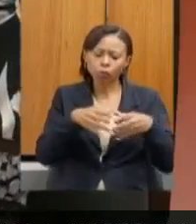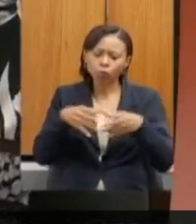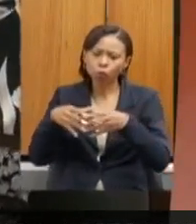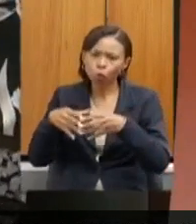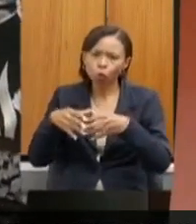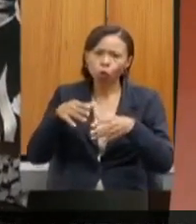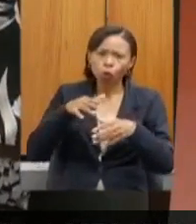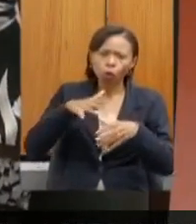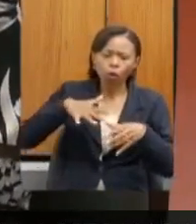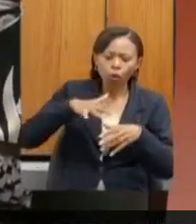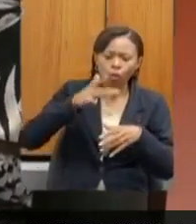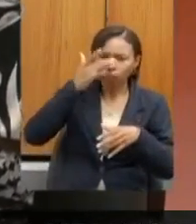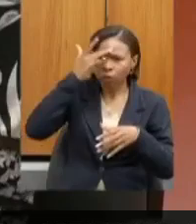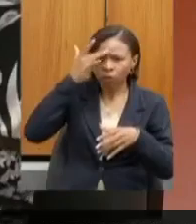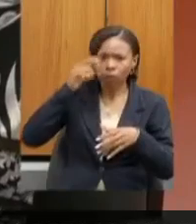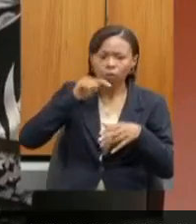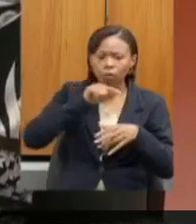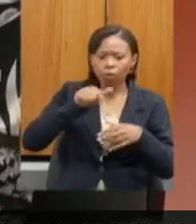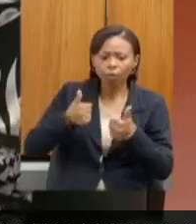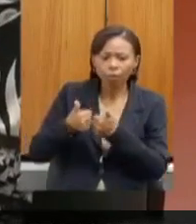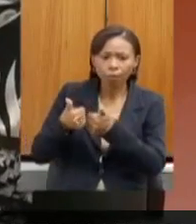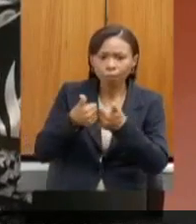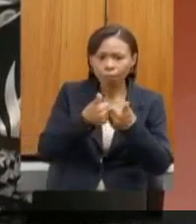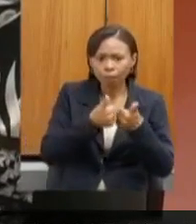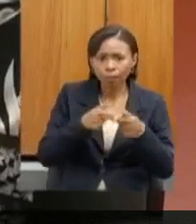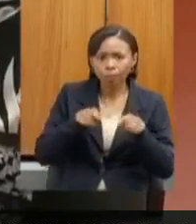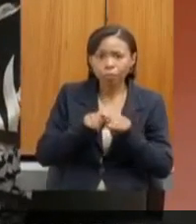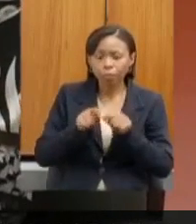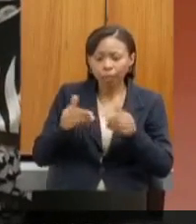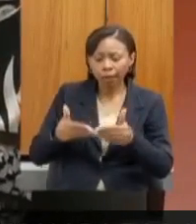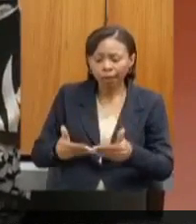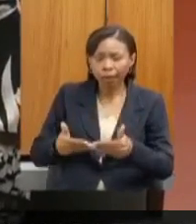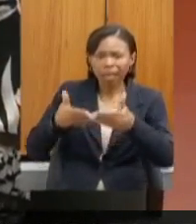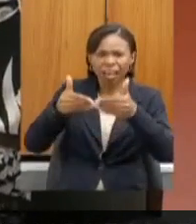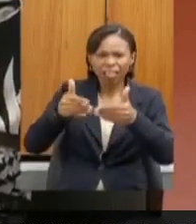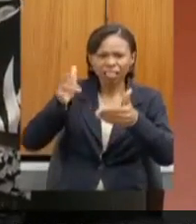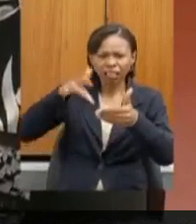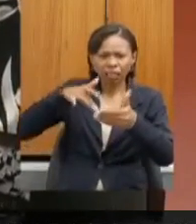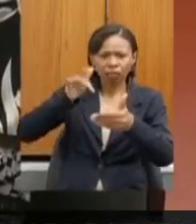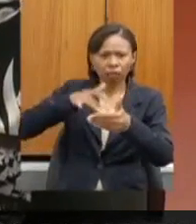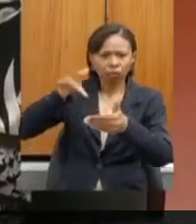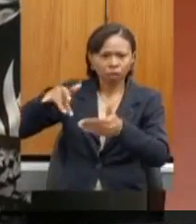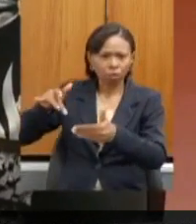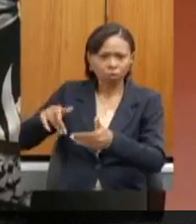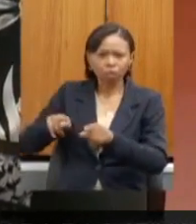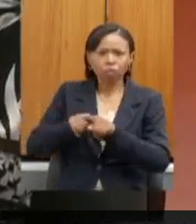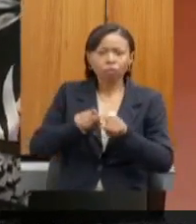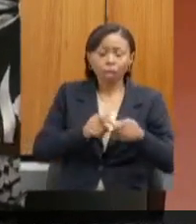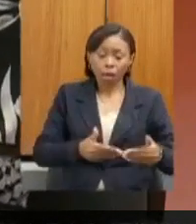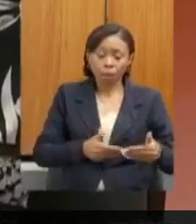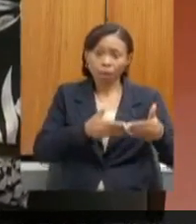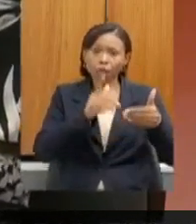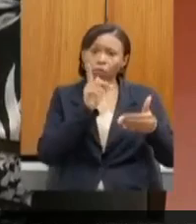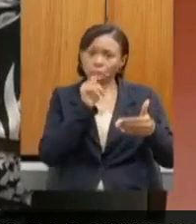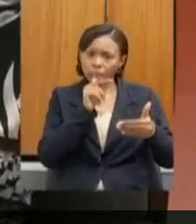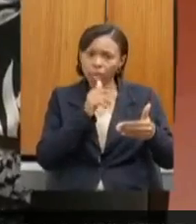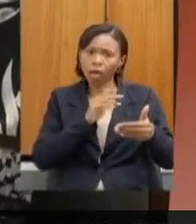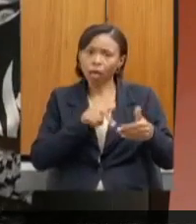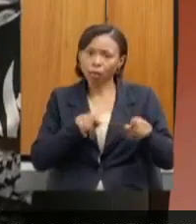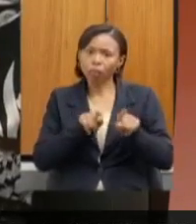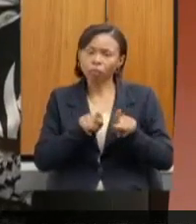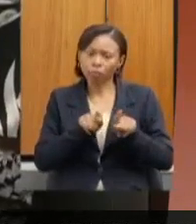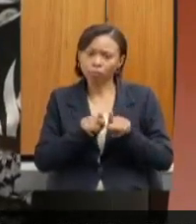barragem de rejeito que está proposta, a barragem de água também que está proposta pelo empreendimento.